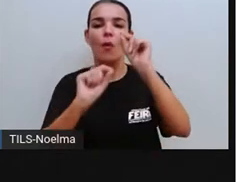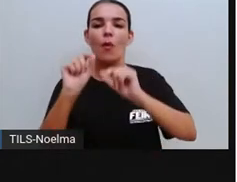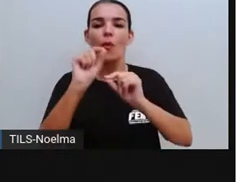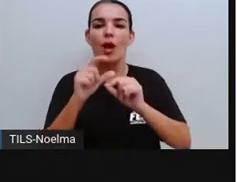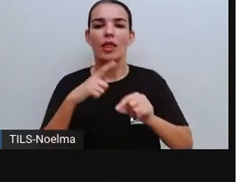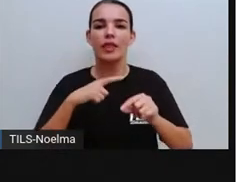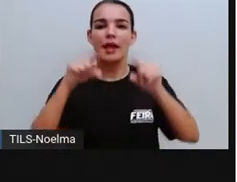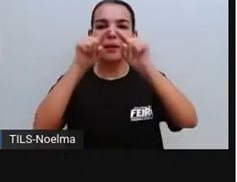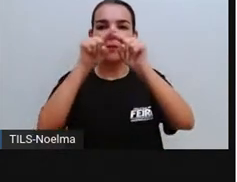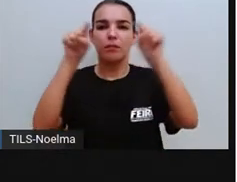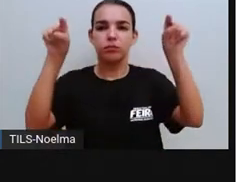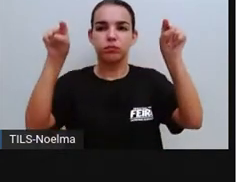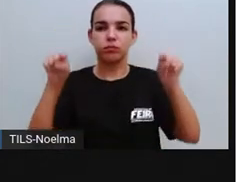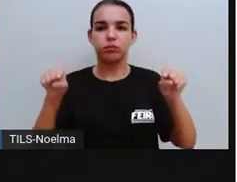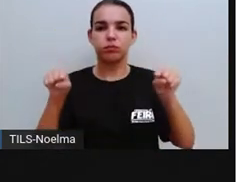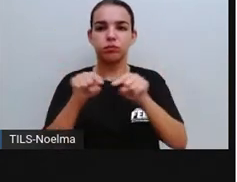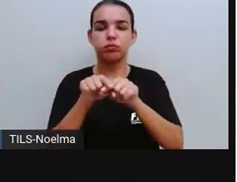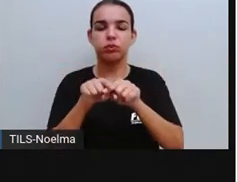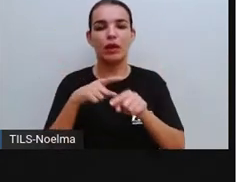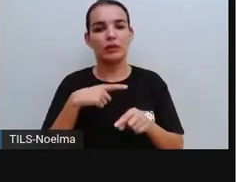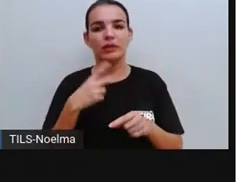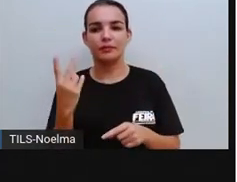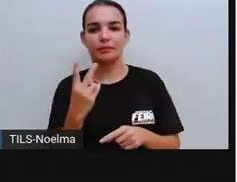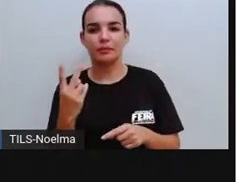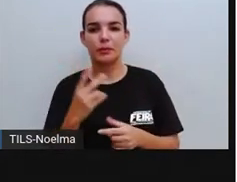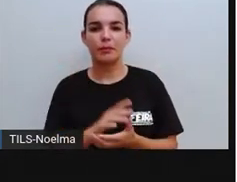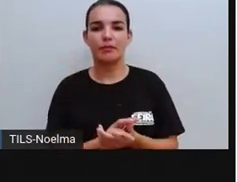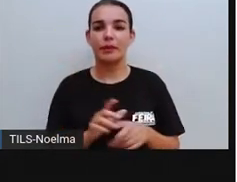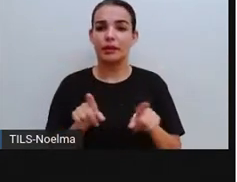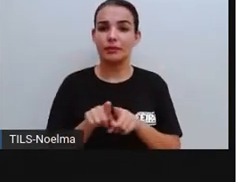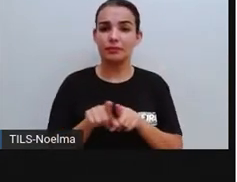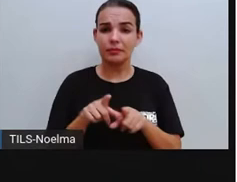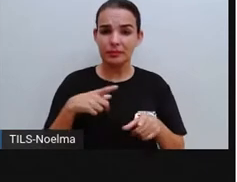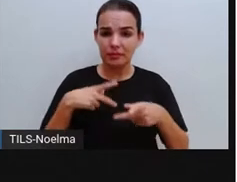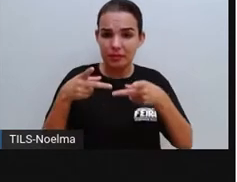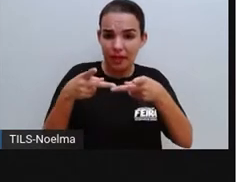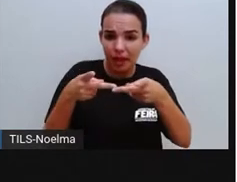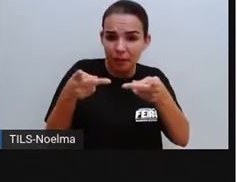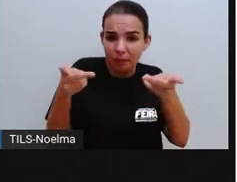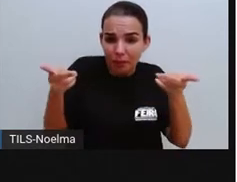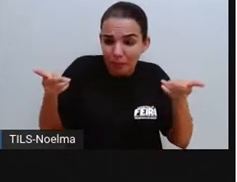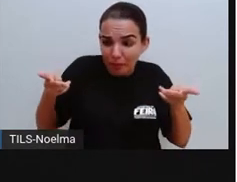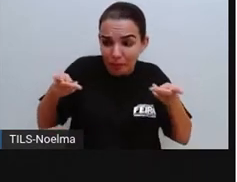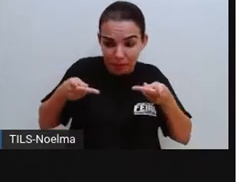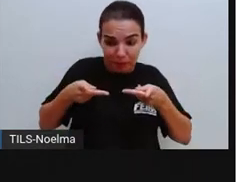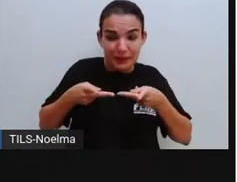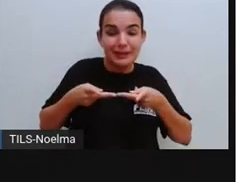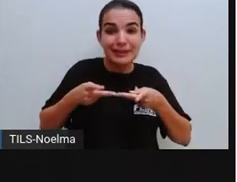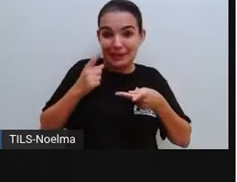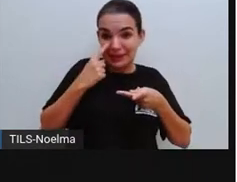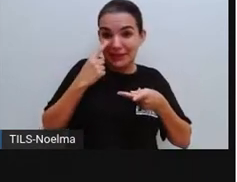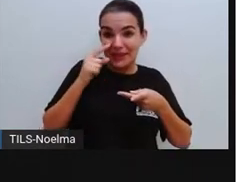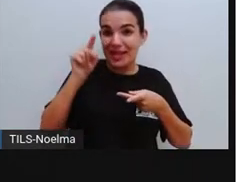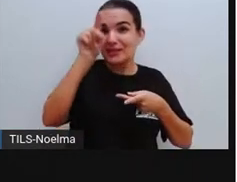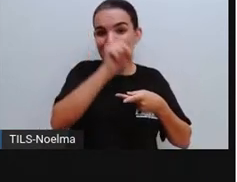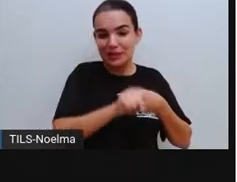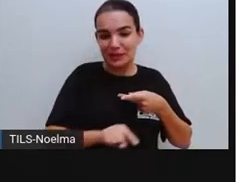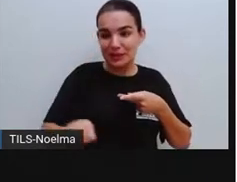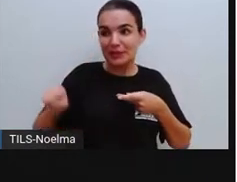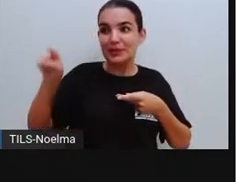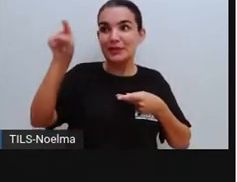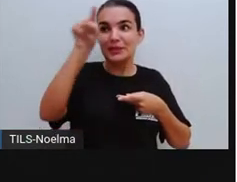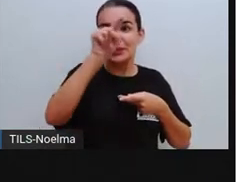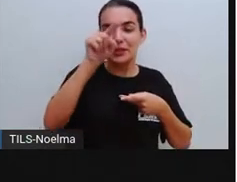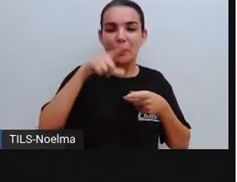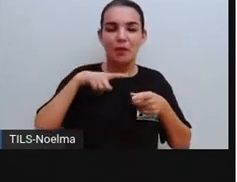Tem dois quadrados aqui. Depois ele anuncia ali as pizzas, ó. Uma pizza aqui em formato retangular, outra